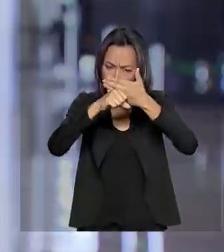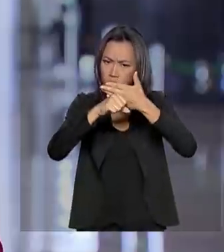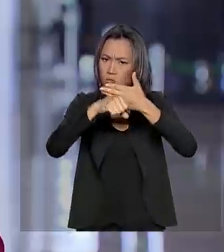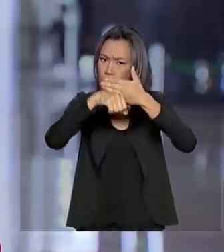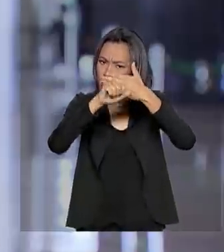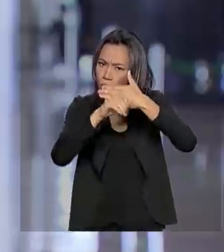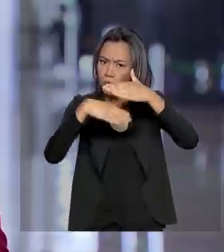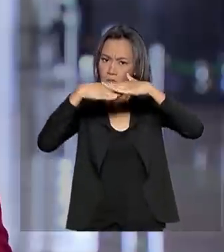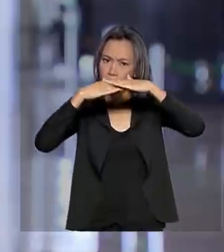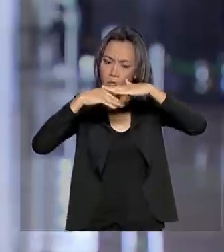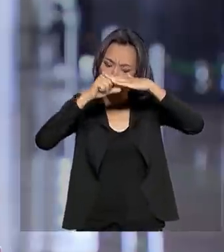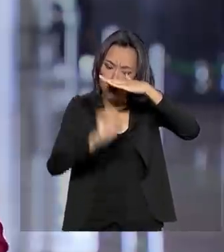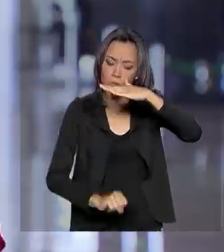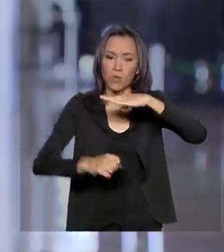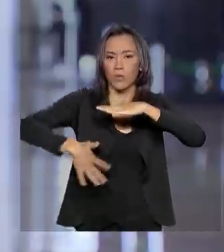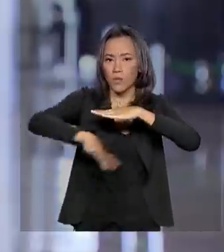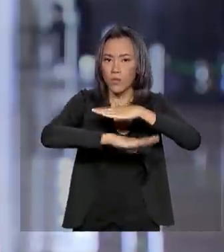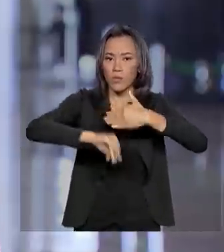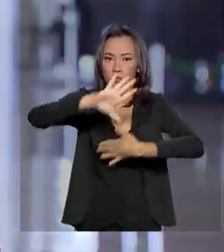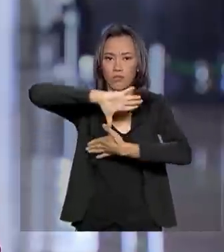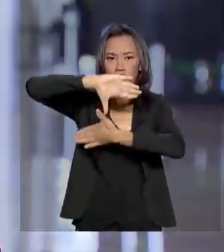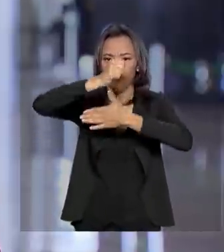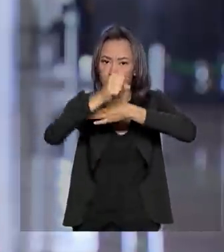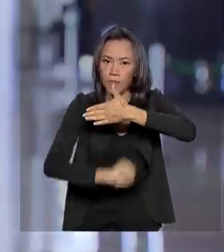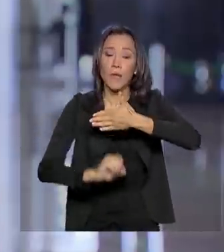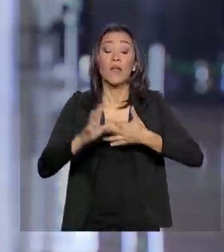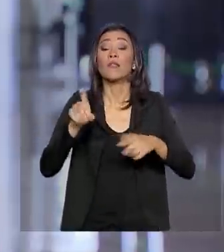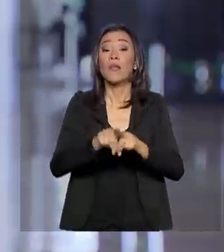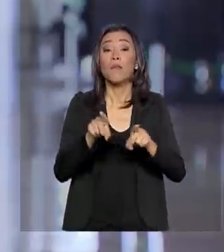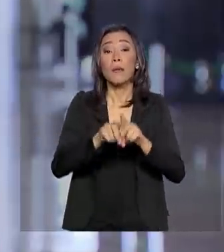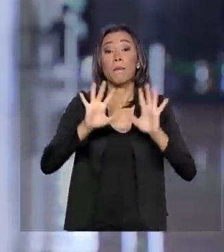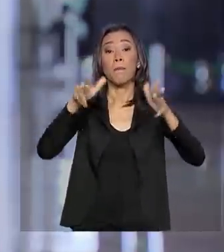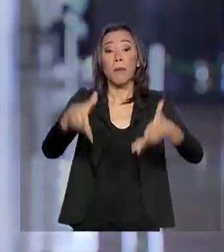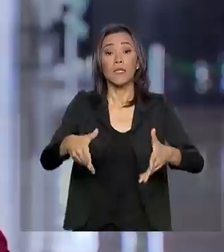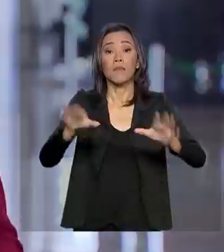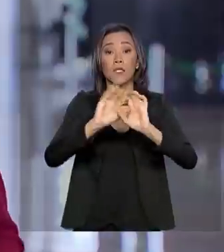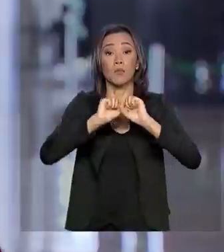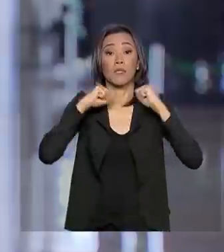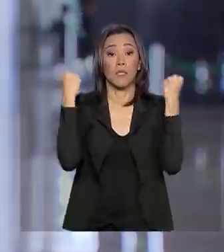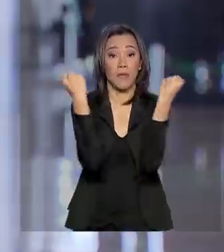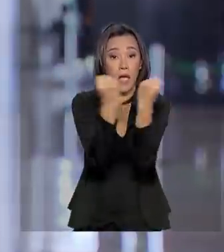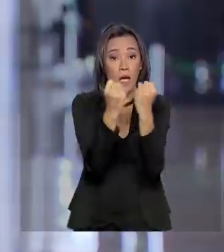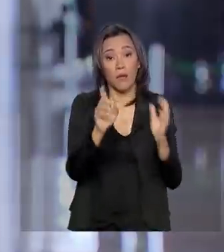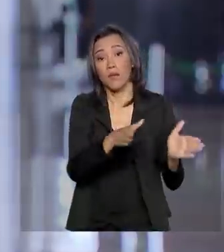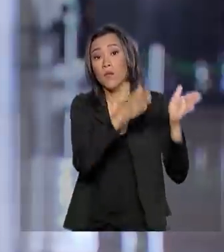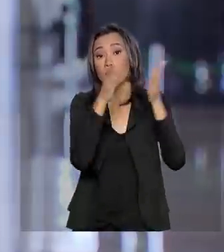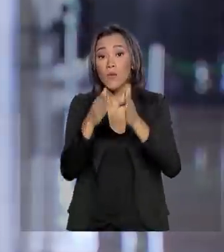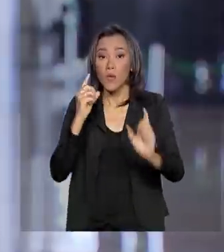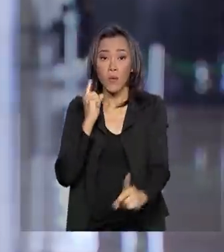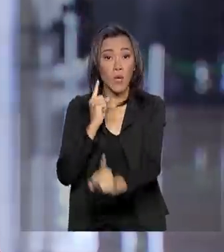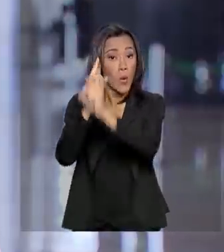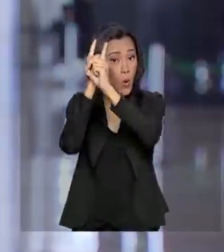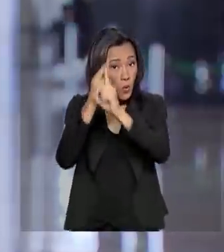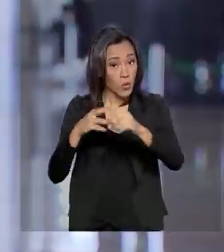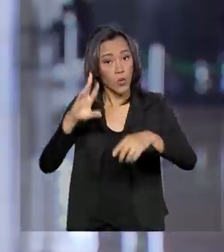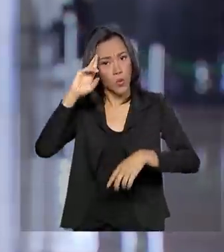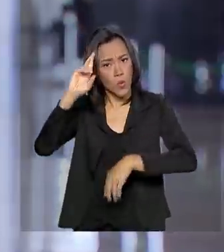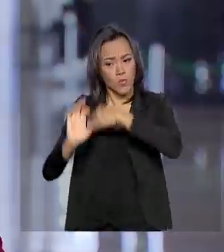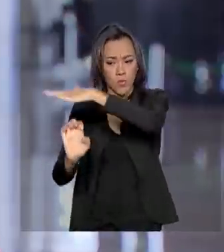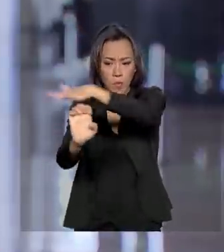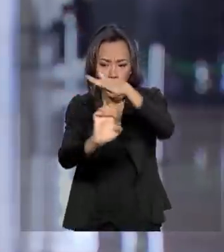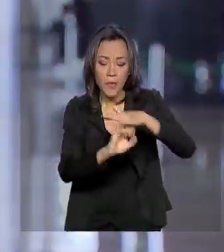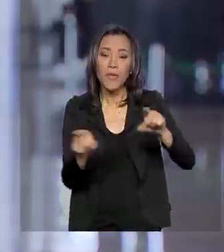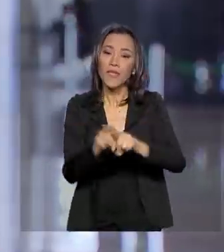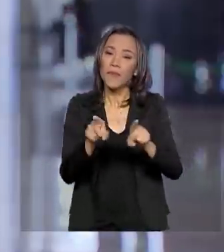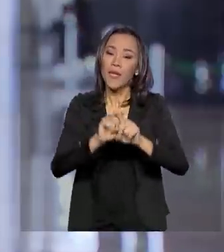Acompanhado de vários ministros, o presidente também participa de um seminário e conferência com empresários e de encontro com a comunidade